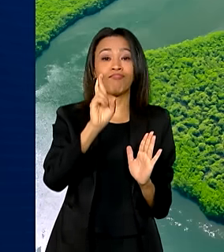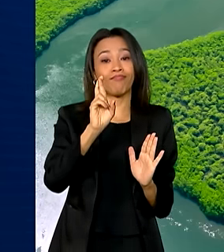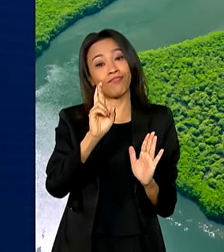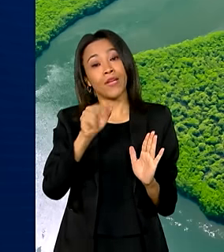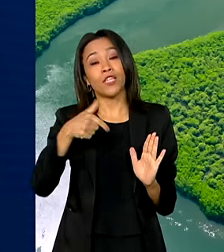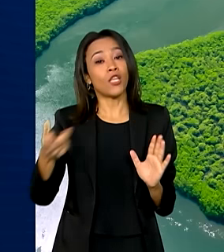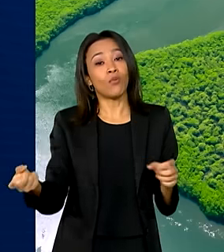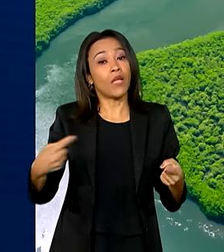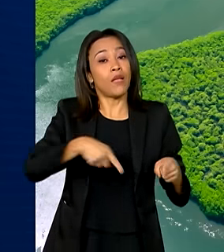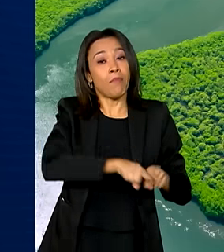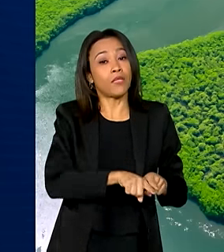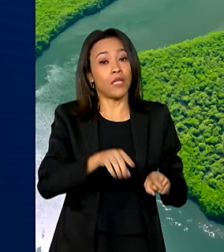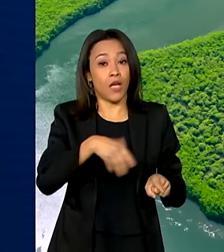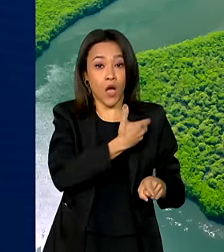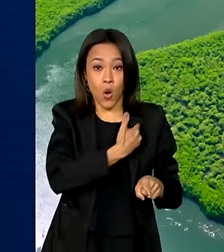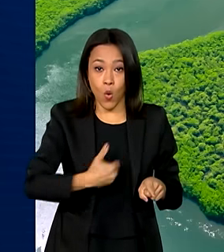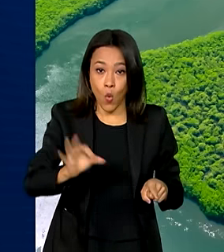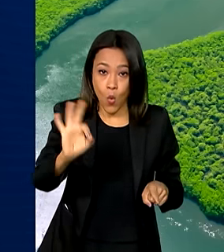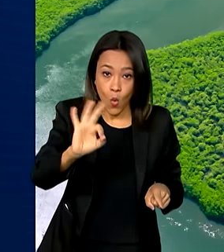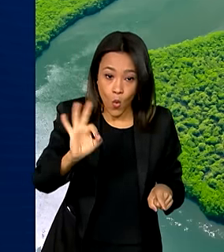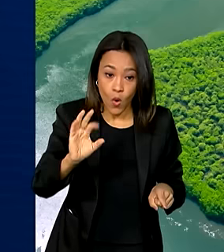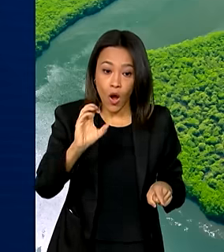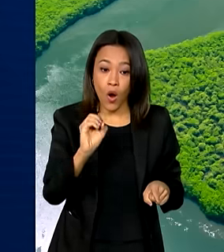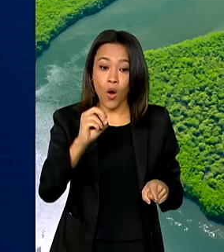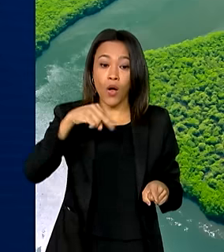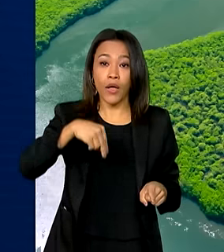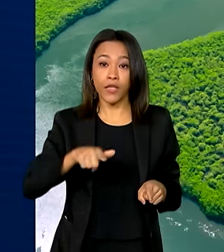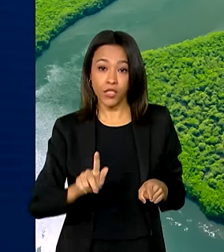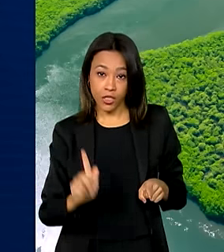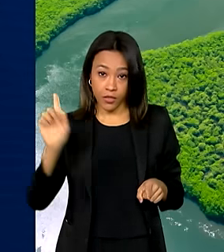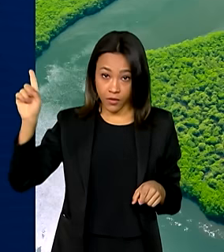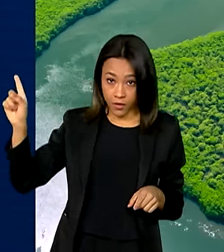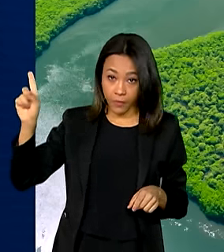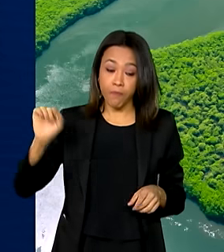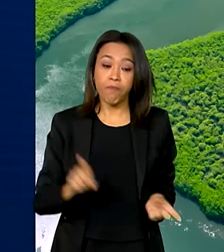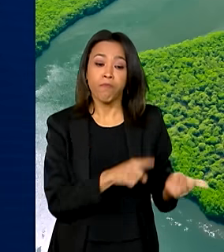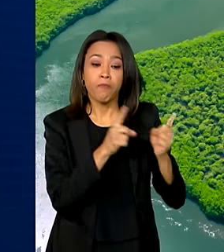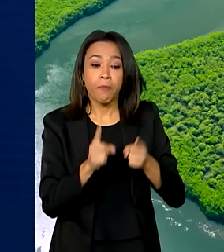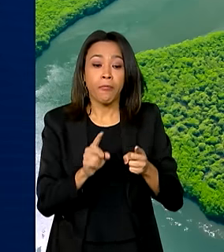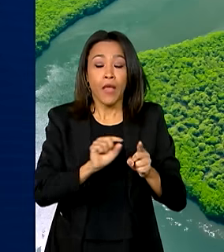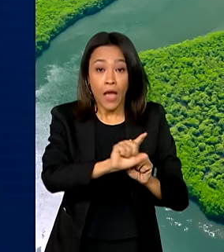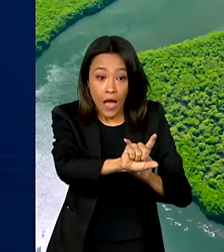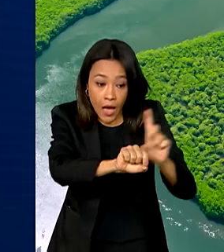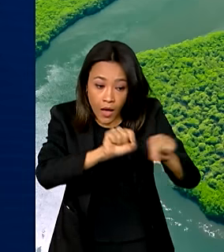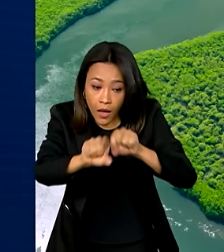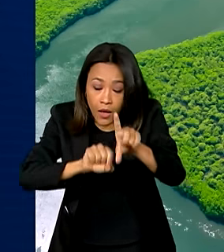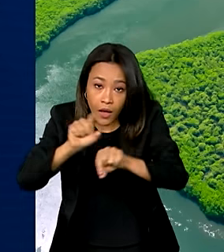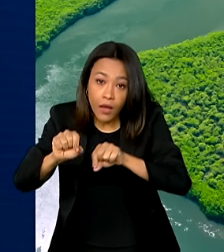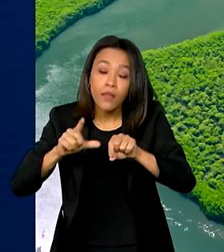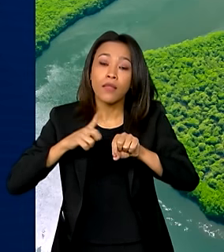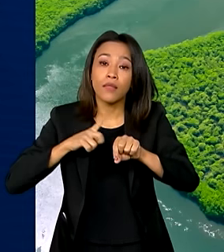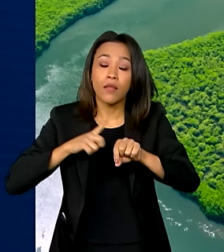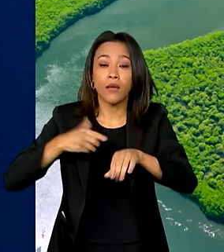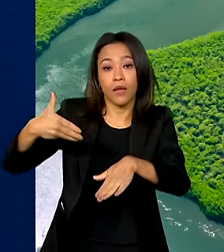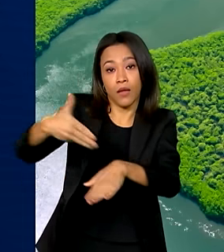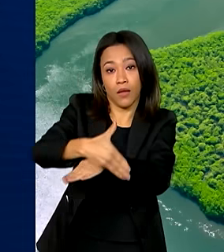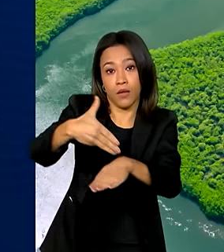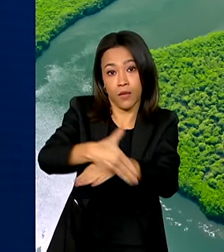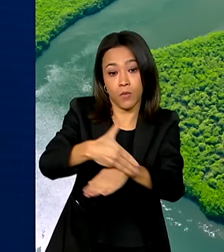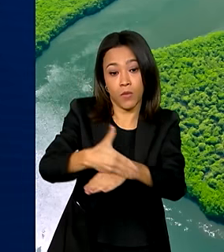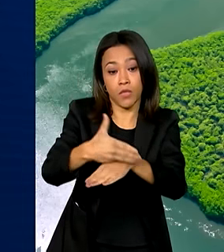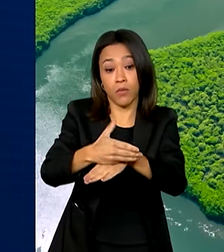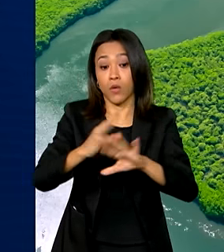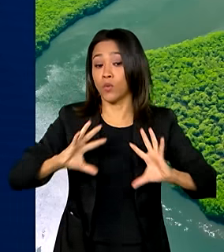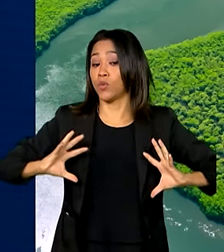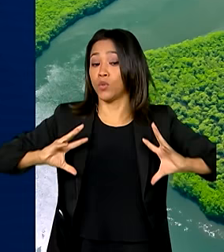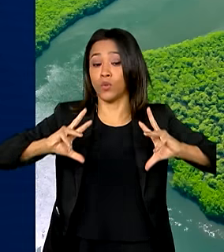governamentais nos territórios da Amazônia. A seleção das iniciativas envolveu a participação de